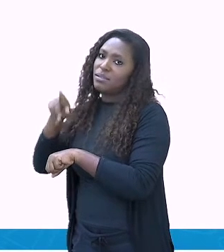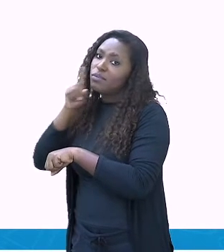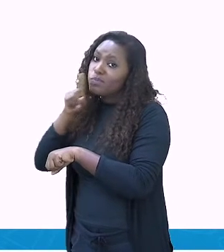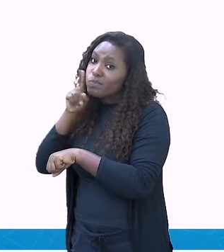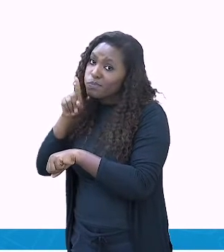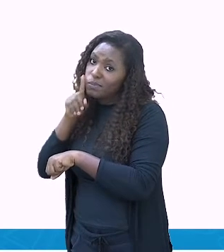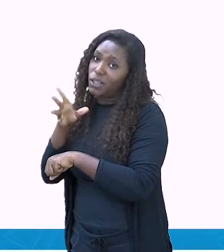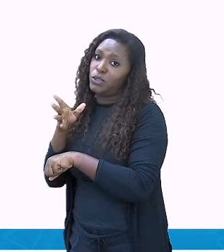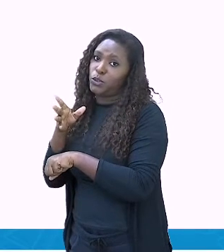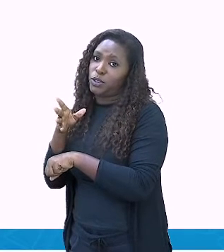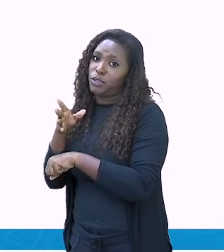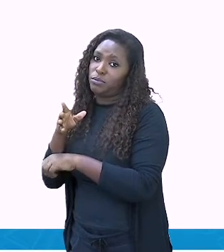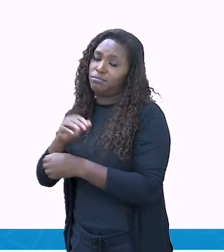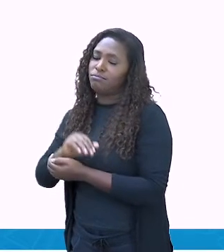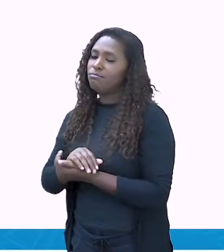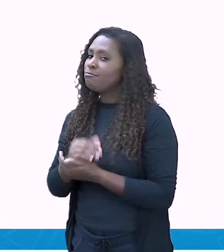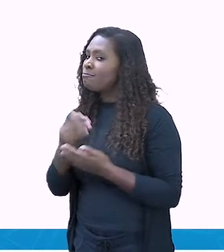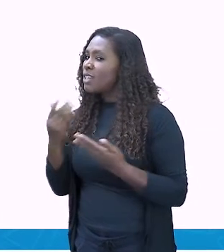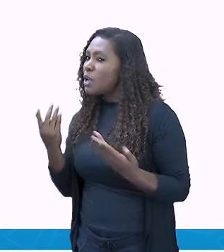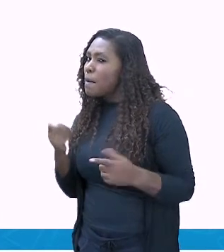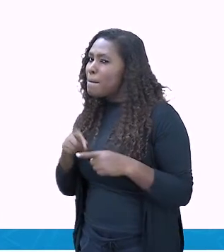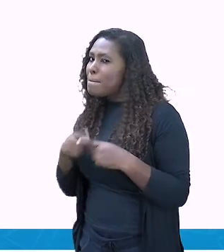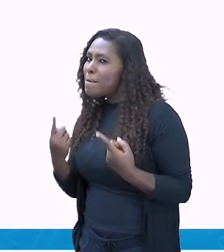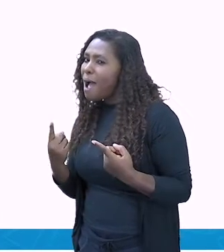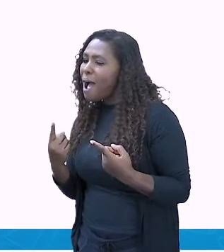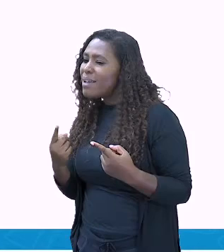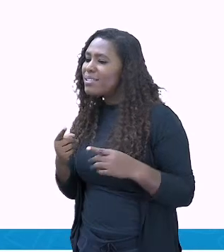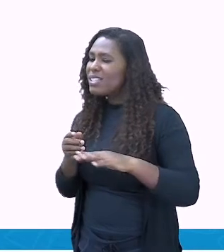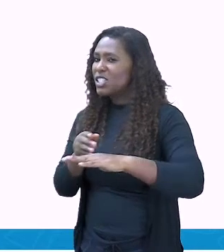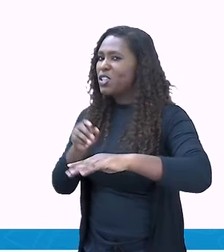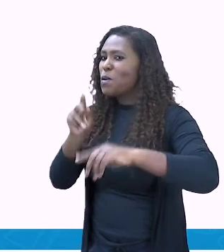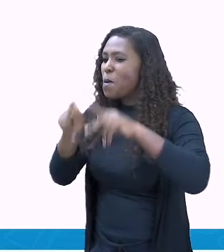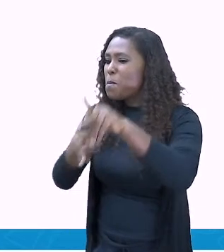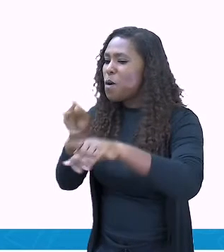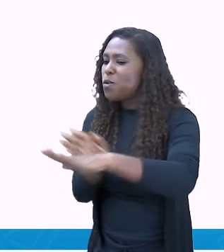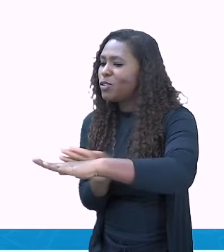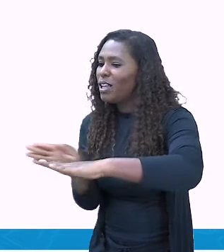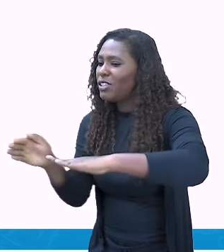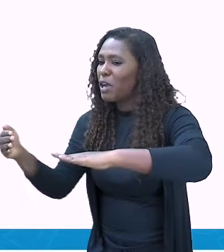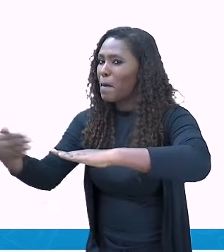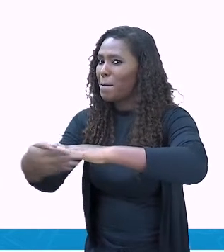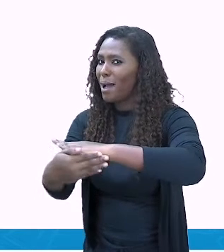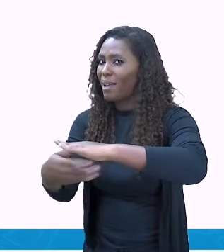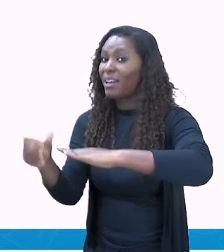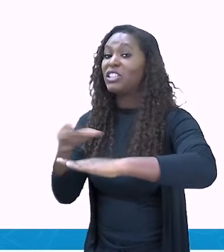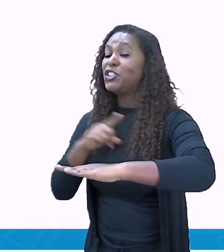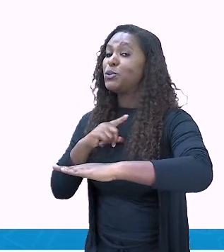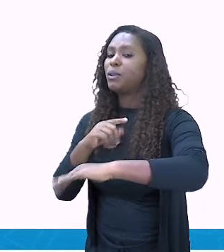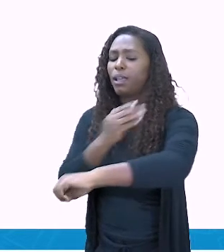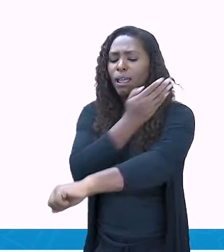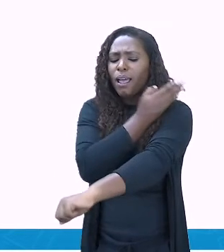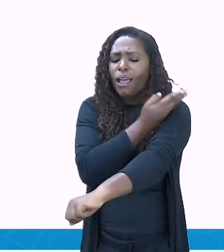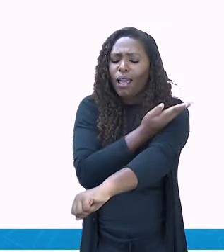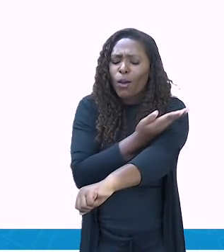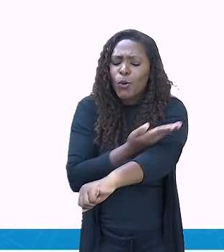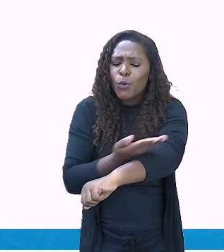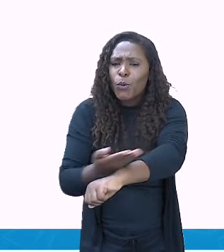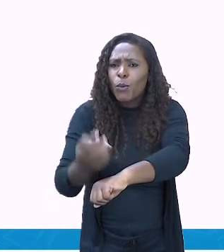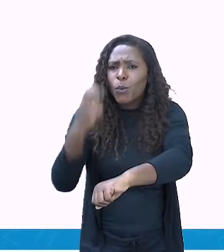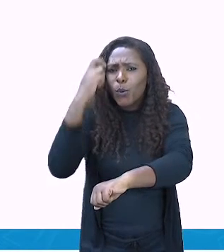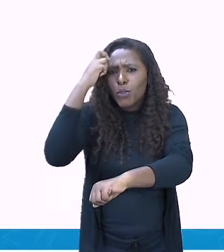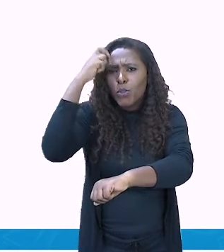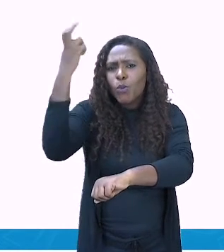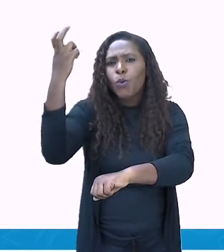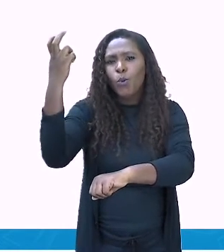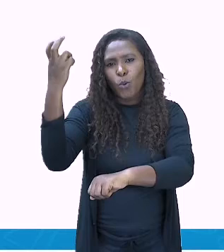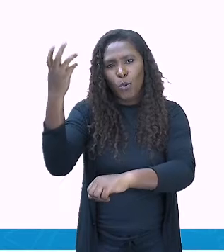no seu país. Na bagagem, levaram seus costumes, seus ideais e, é claro, a